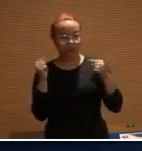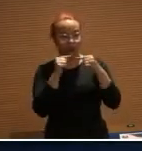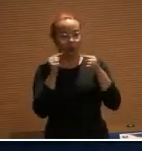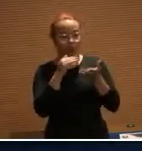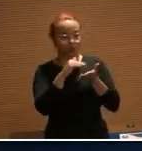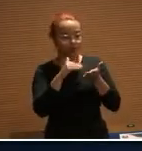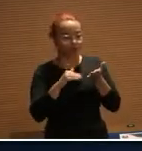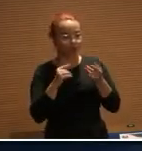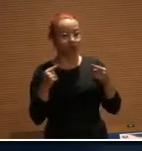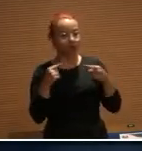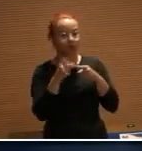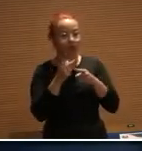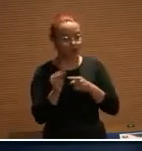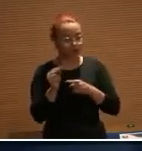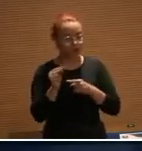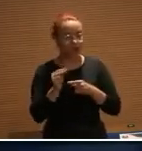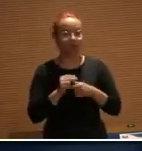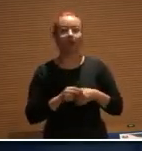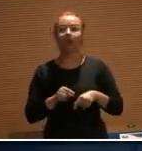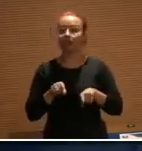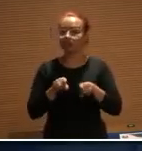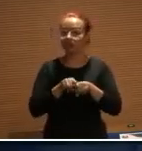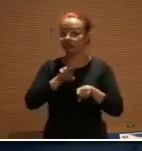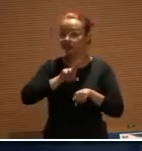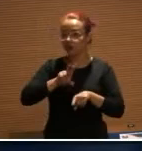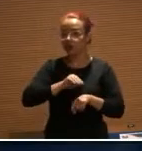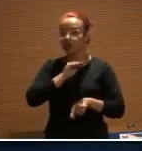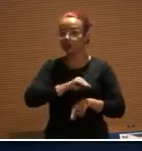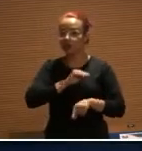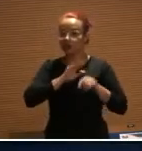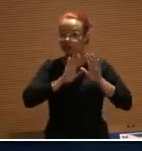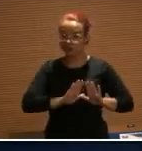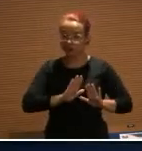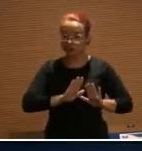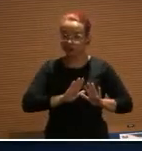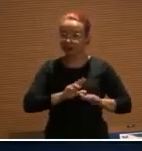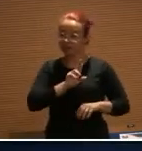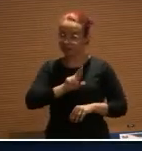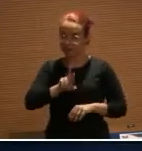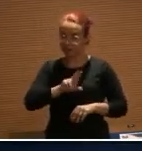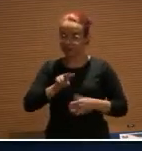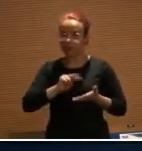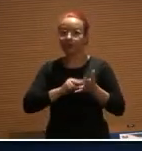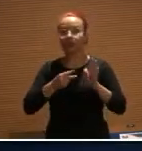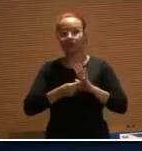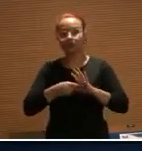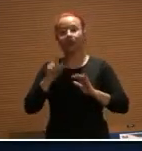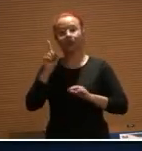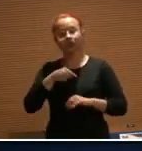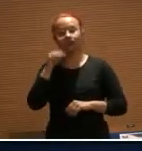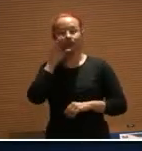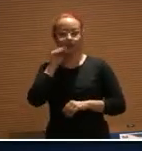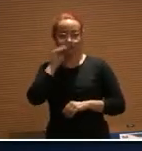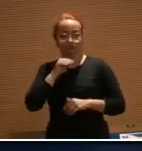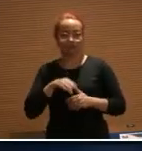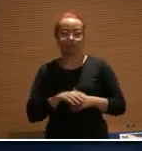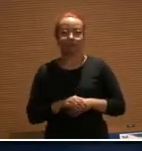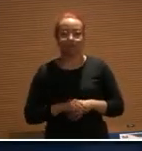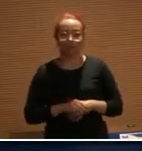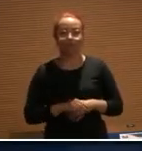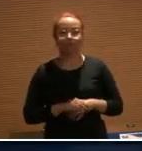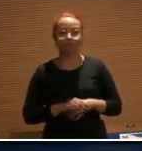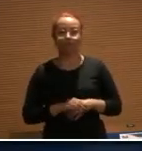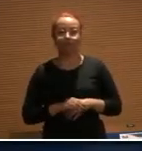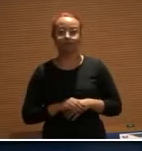e ganha, e não com o salário, por exemplo, fixo. É um indicativo que existe um vínculo empregatício. Não participação dos